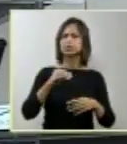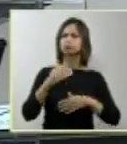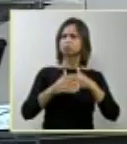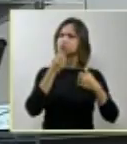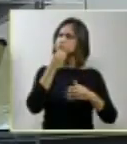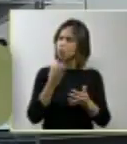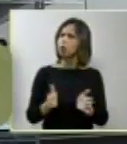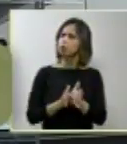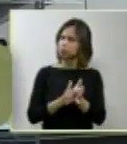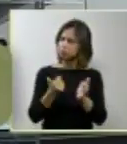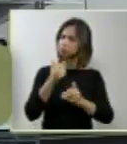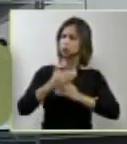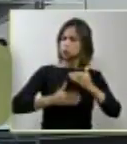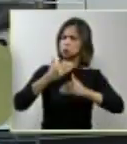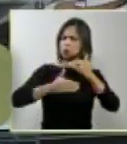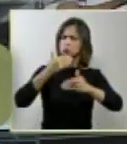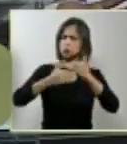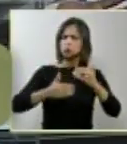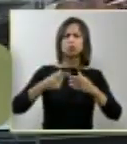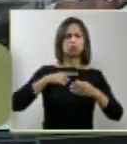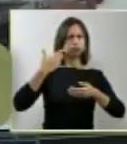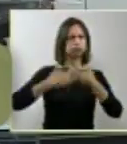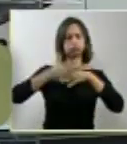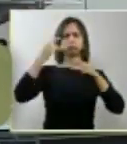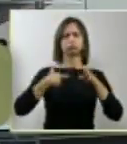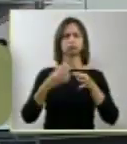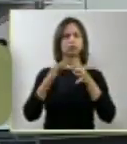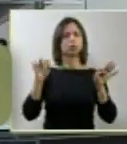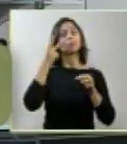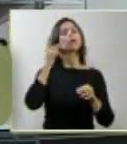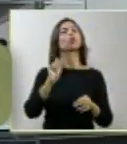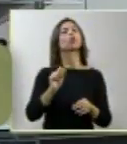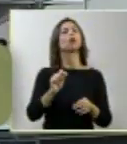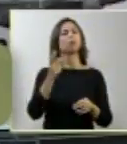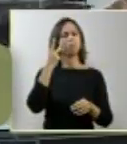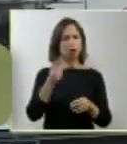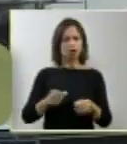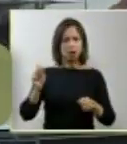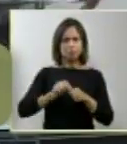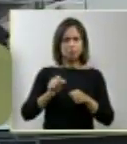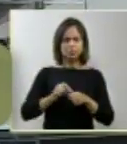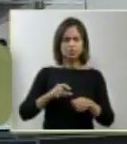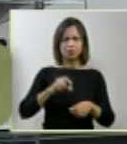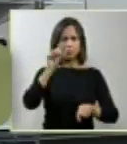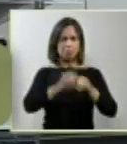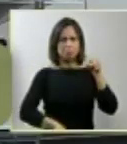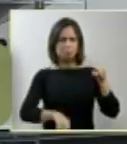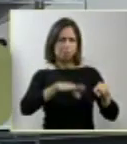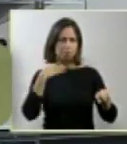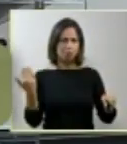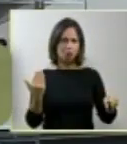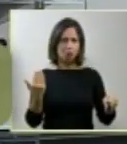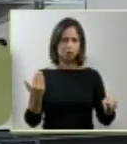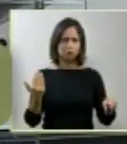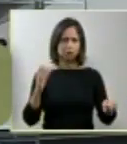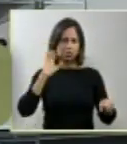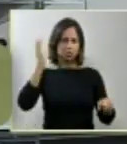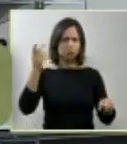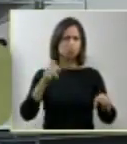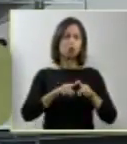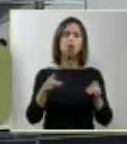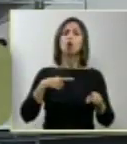evoluindo de maneira acelerada, mas para quê? para produzir a morte como solução ou para intensificar